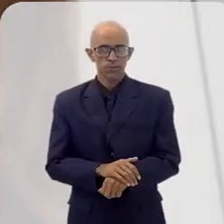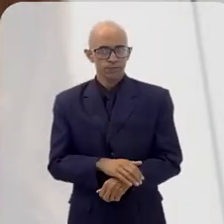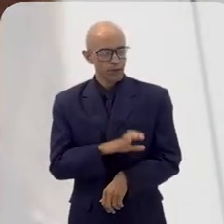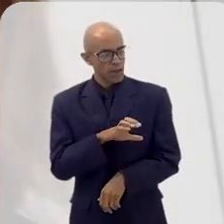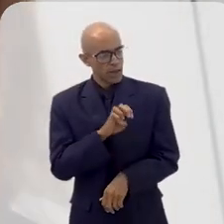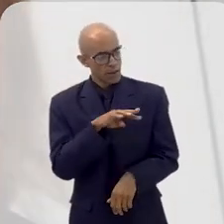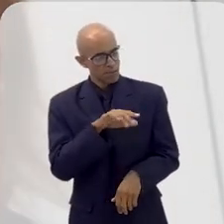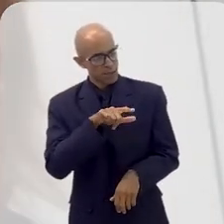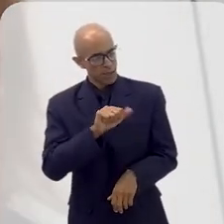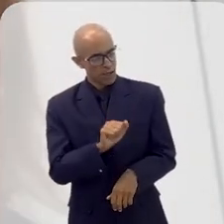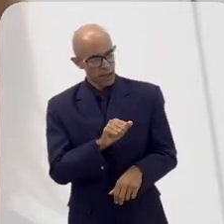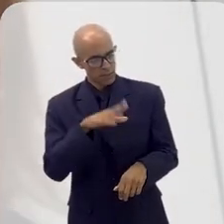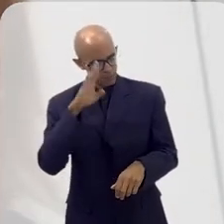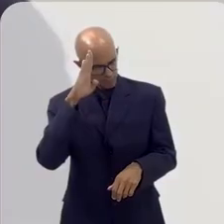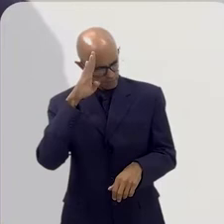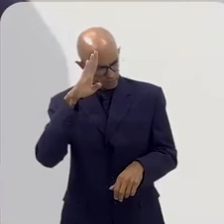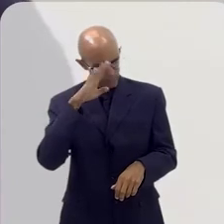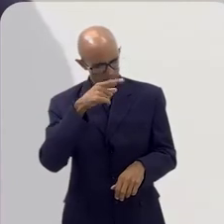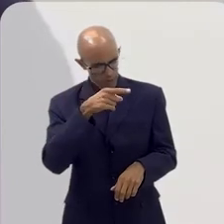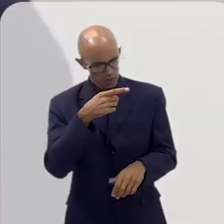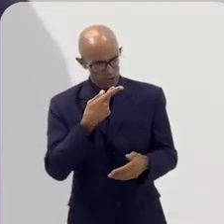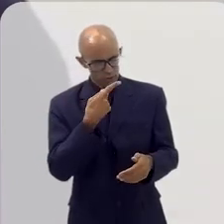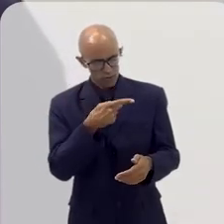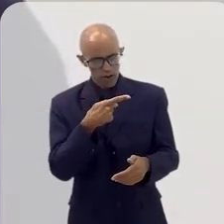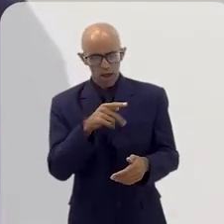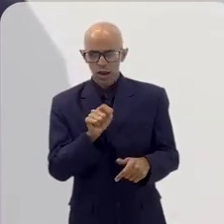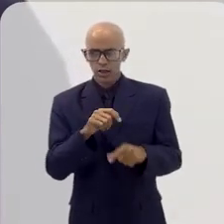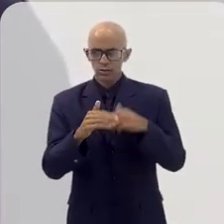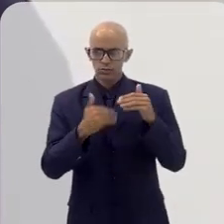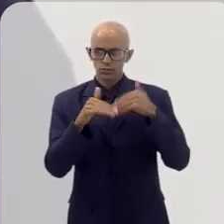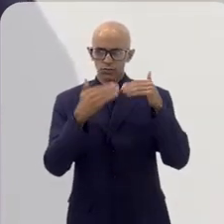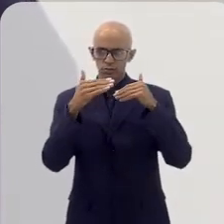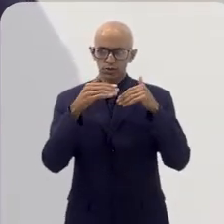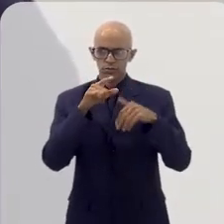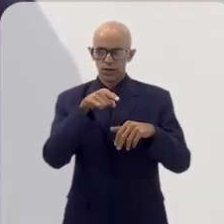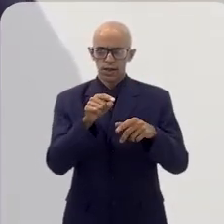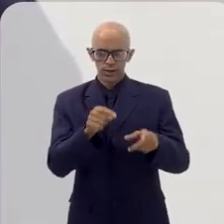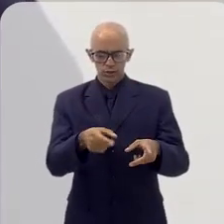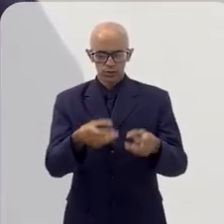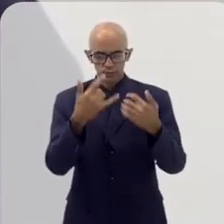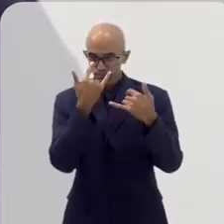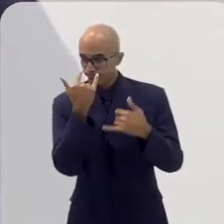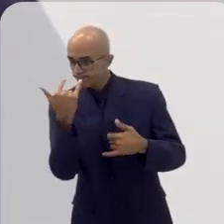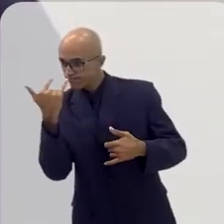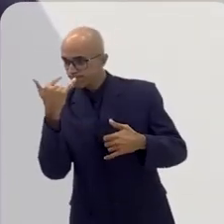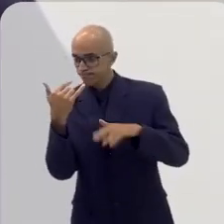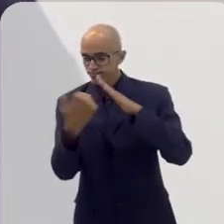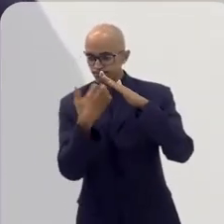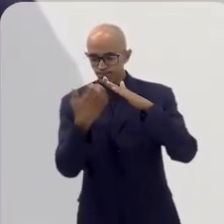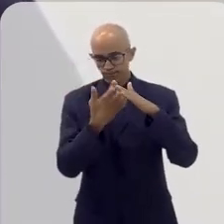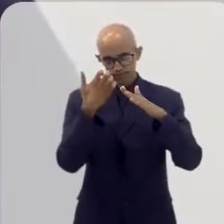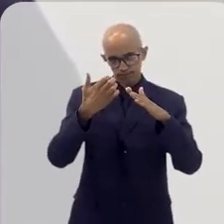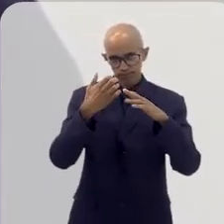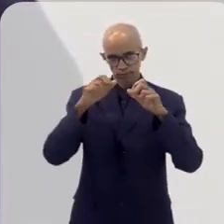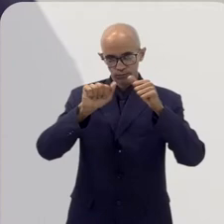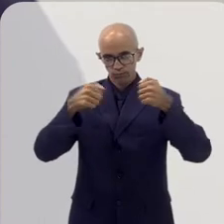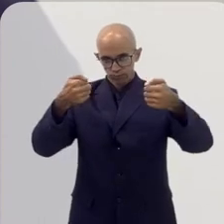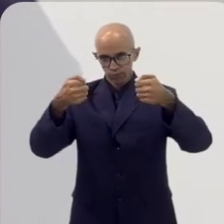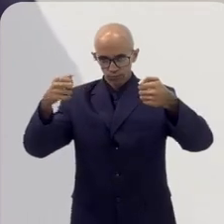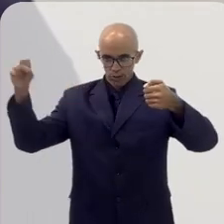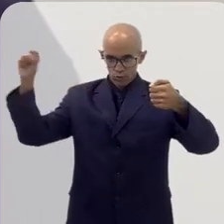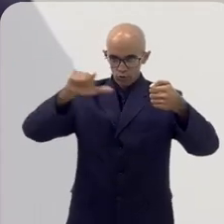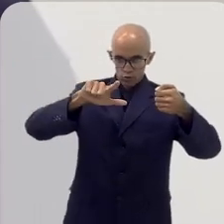Rio, principalmente. Camila, um ponto que a gente sempre fala aqui no Fórum de Desenvolvimento é sobre a questão de atrair indústrias